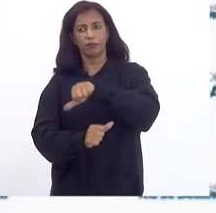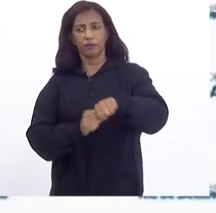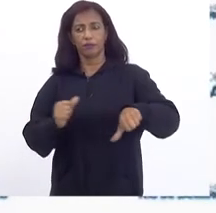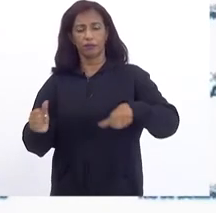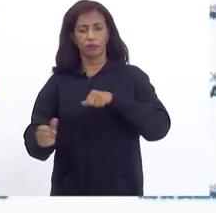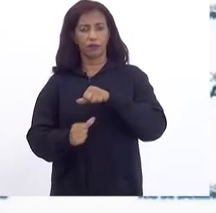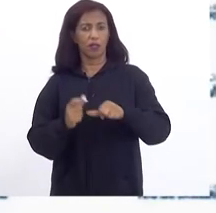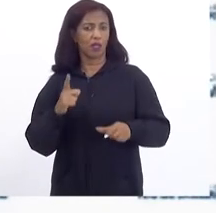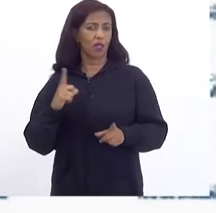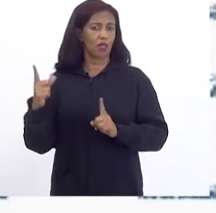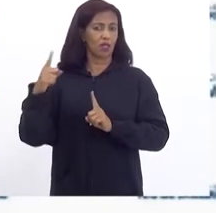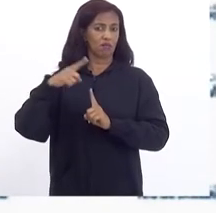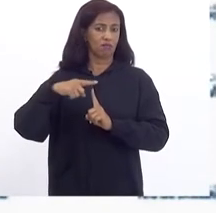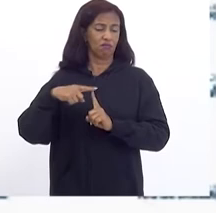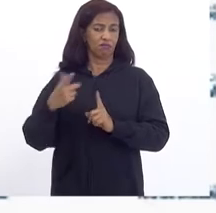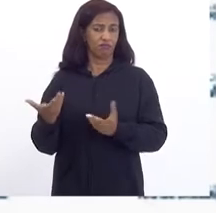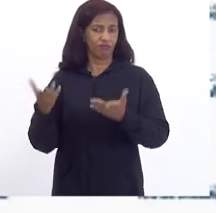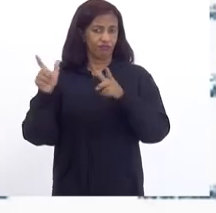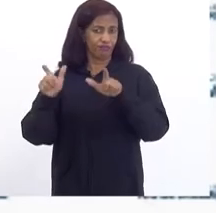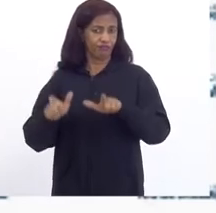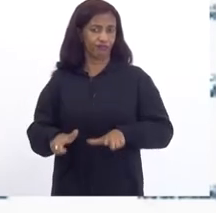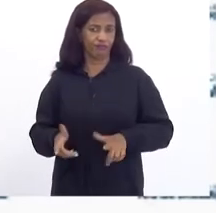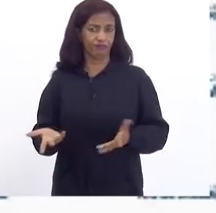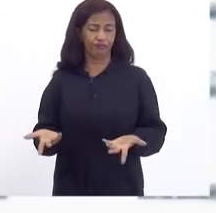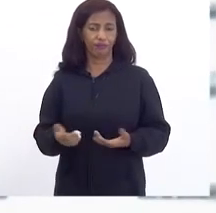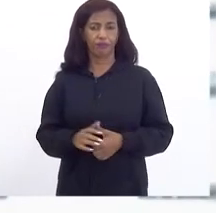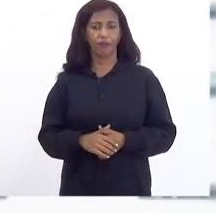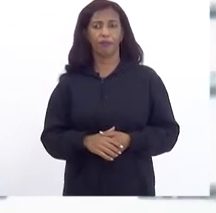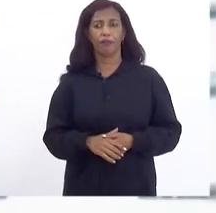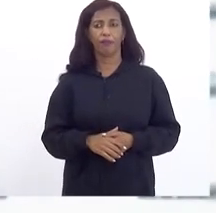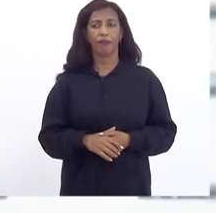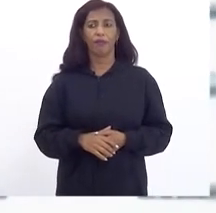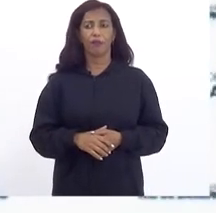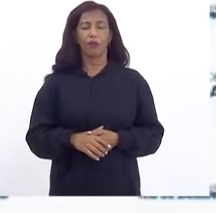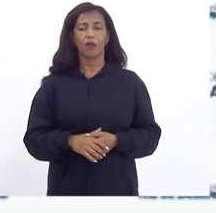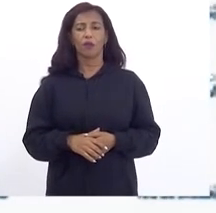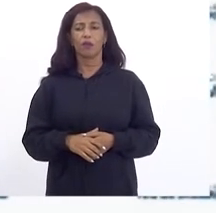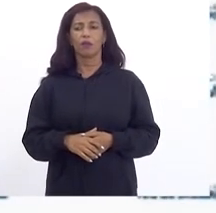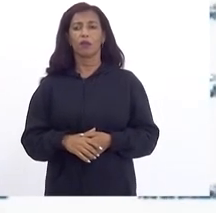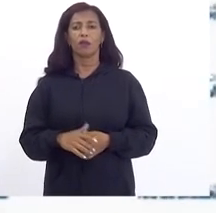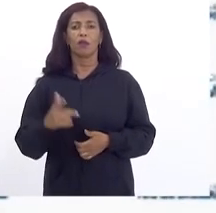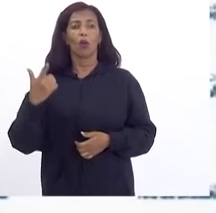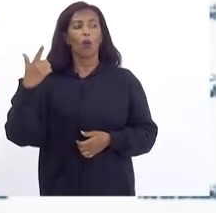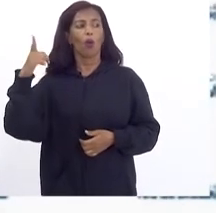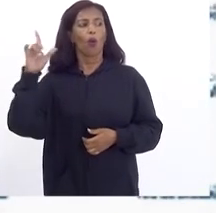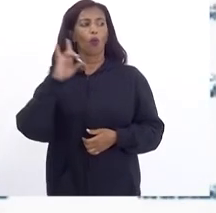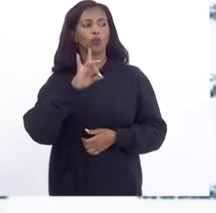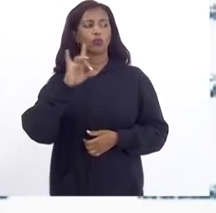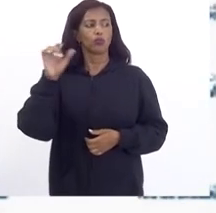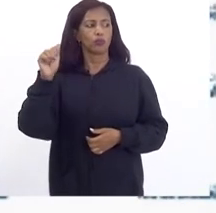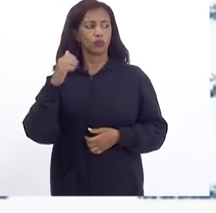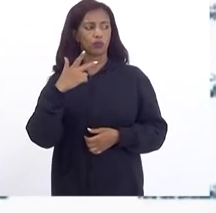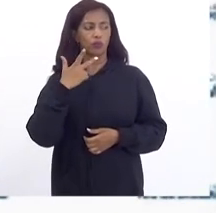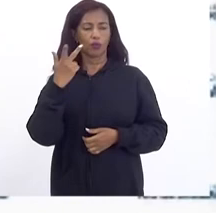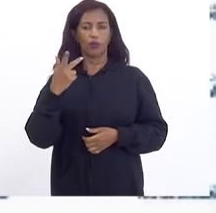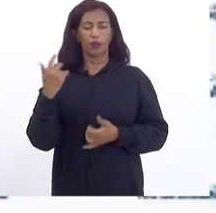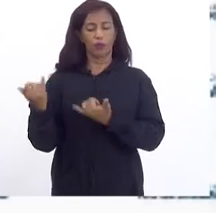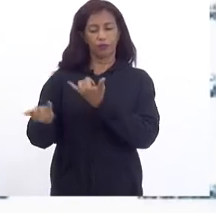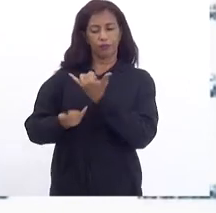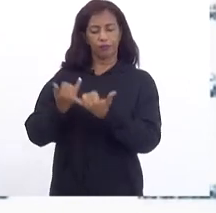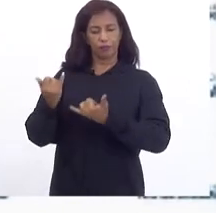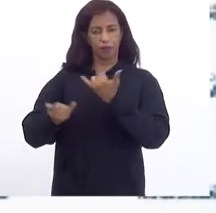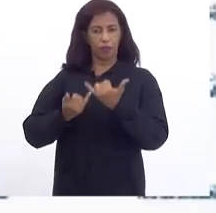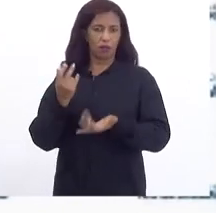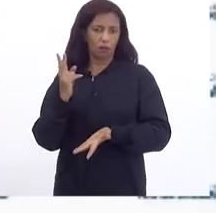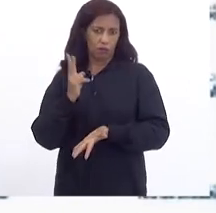tipo De comportamento Até Outro dia Eu falei De brincadeira Mas